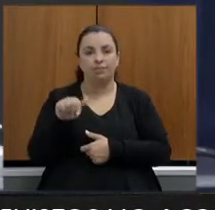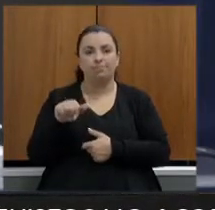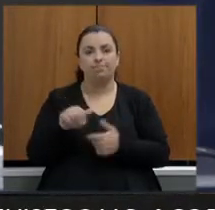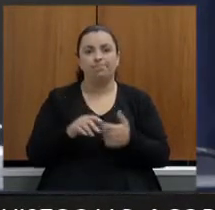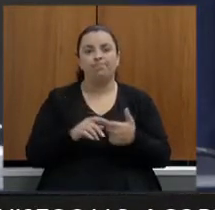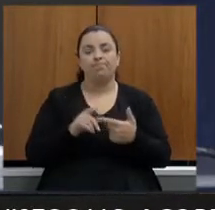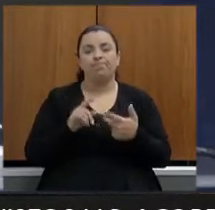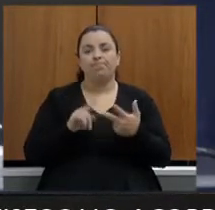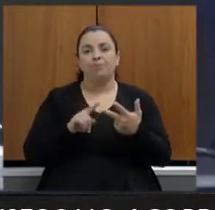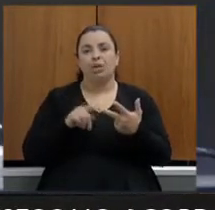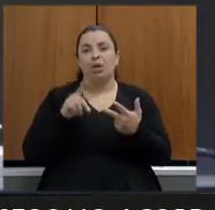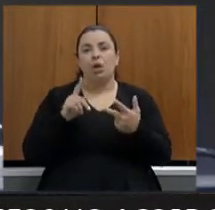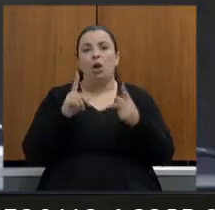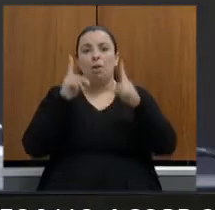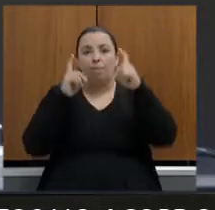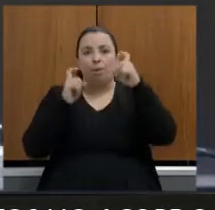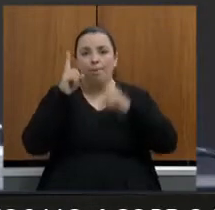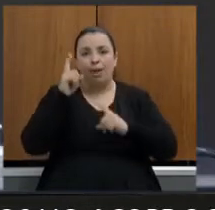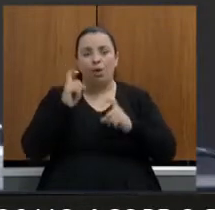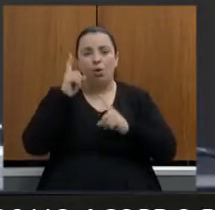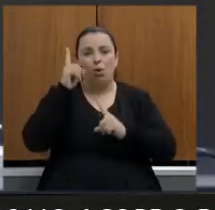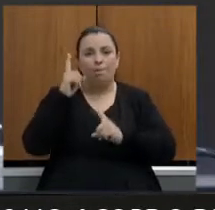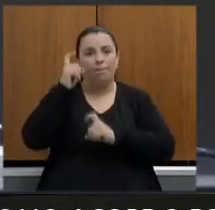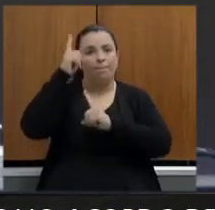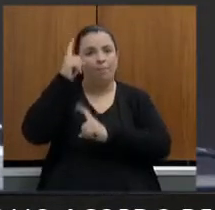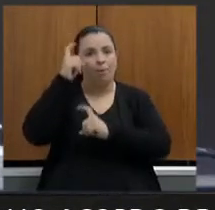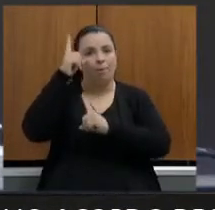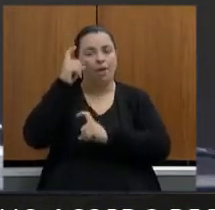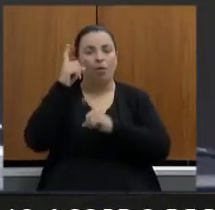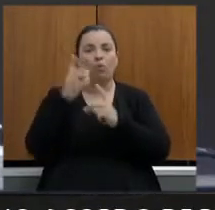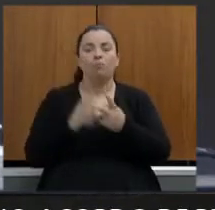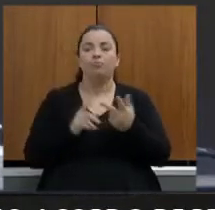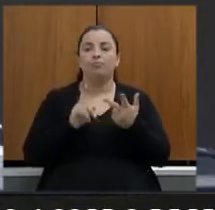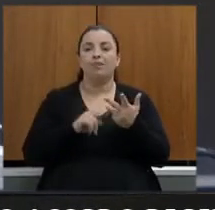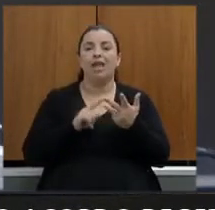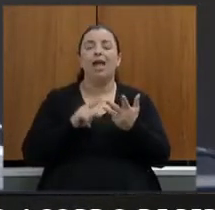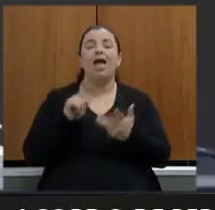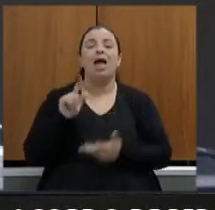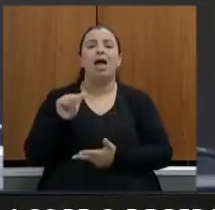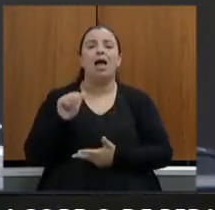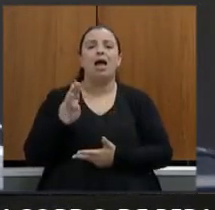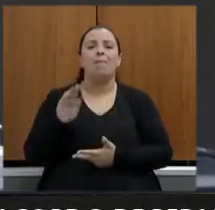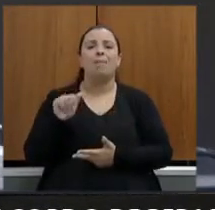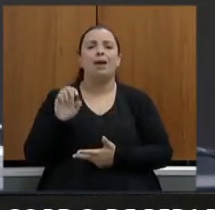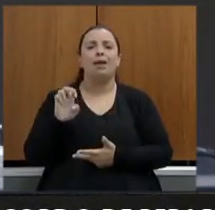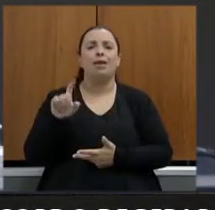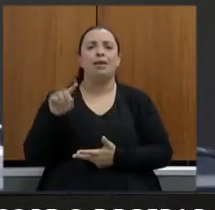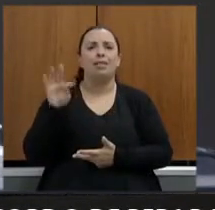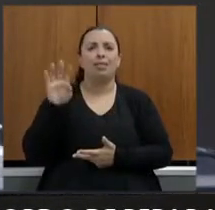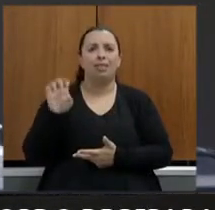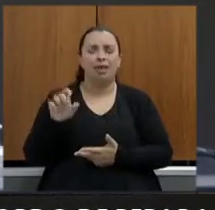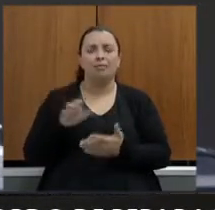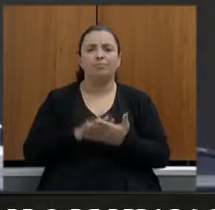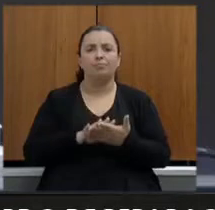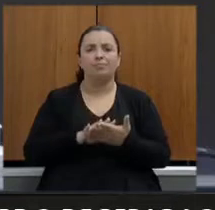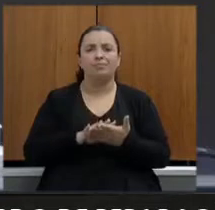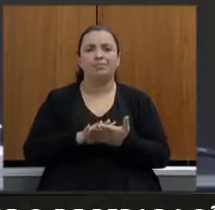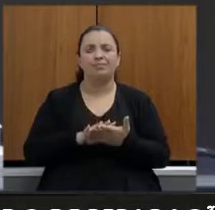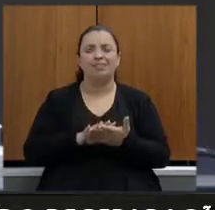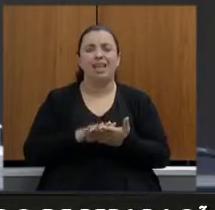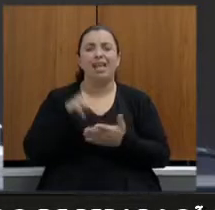pavimentação da LMG 762 Abaeté o asfaltamento da LMG 415